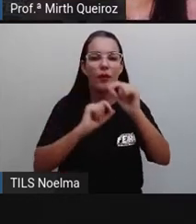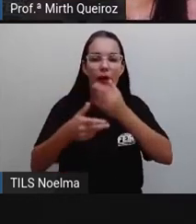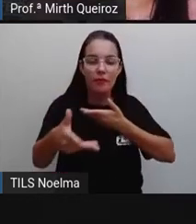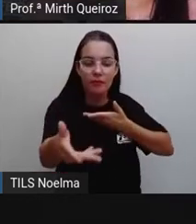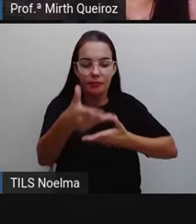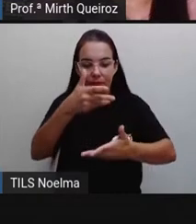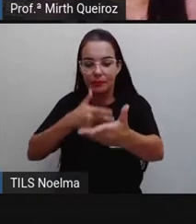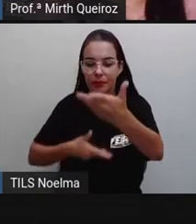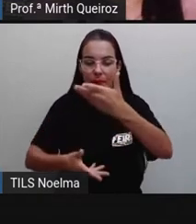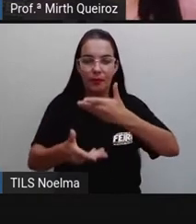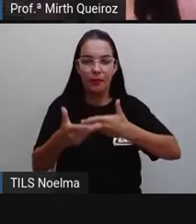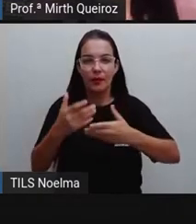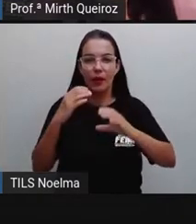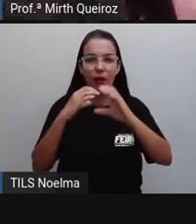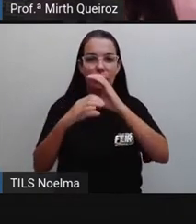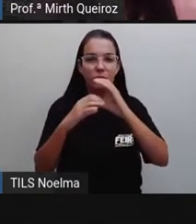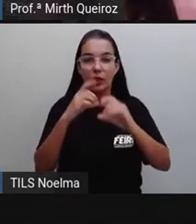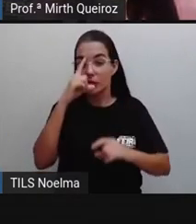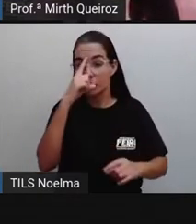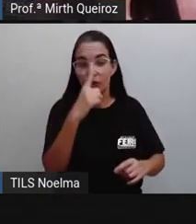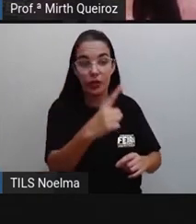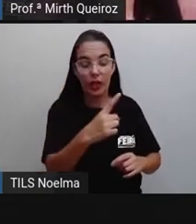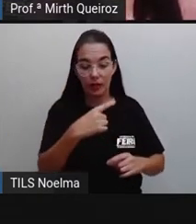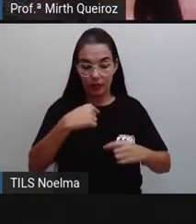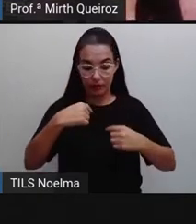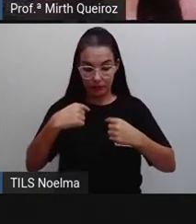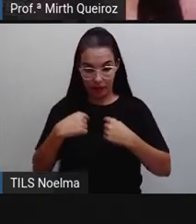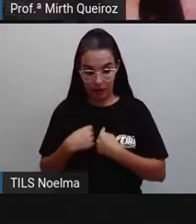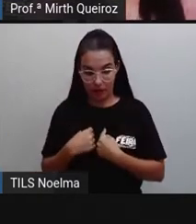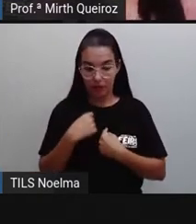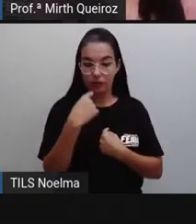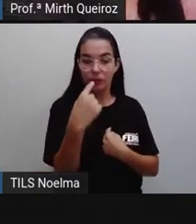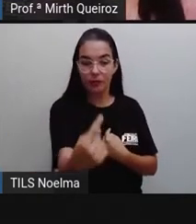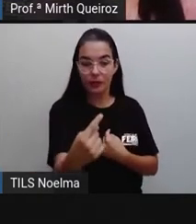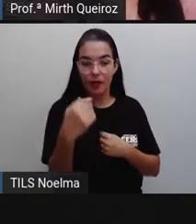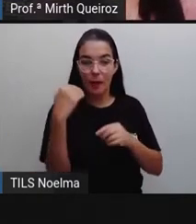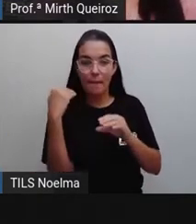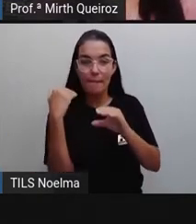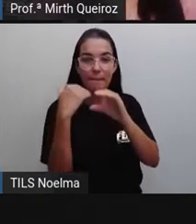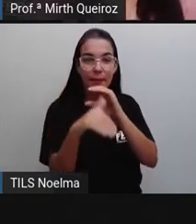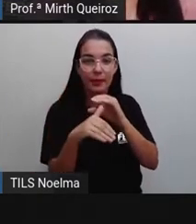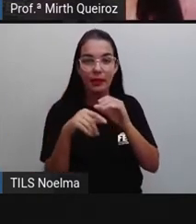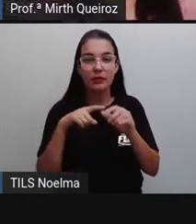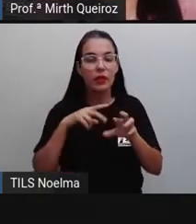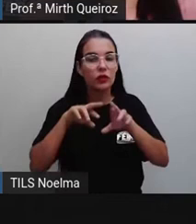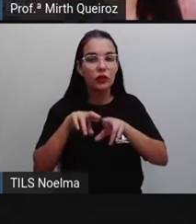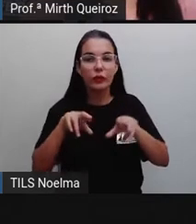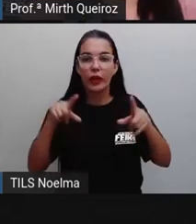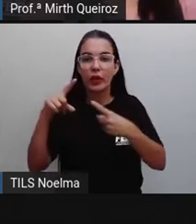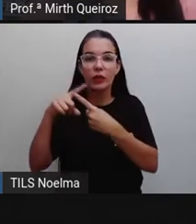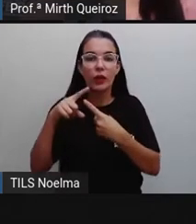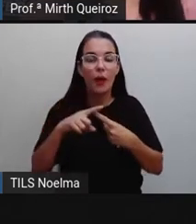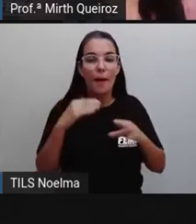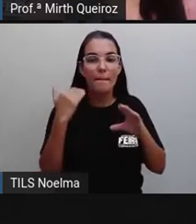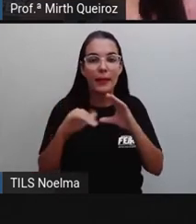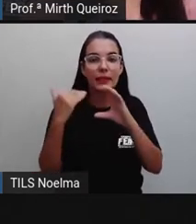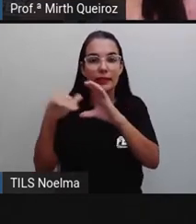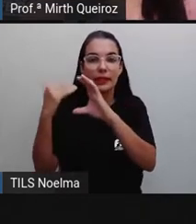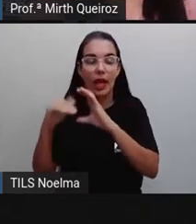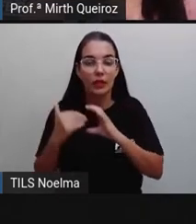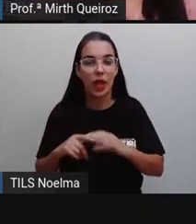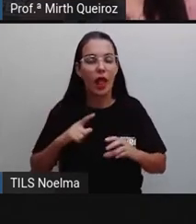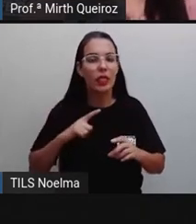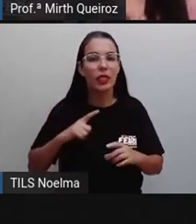comunicação direta entre os interlocutores para transmitir diferentes tipos de mensagens. É um meio de